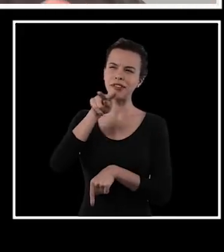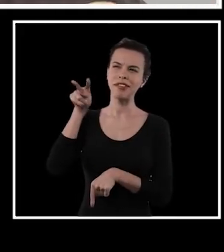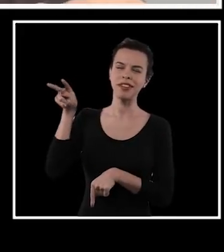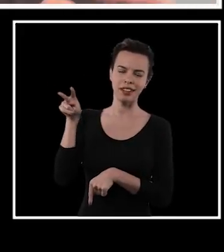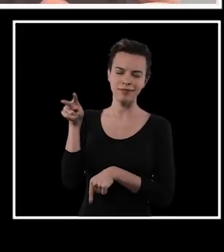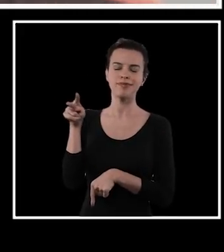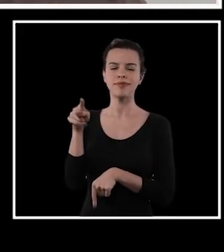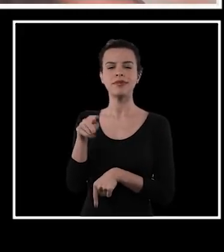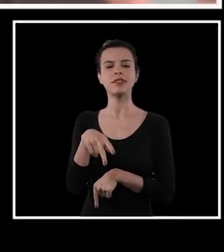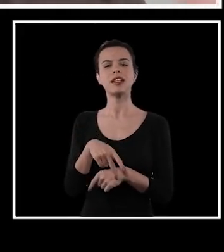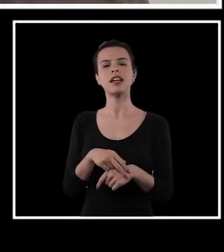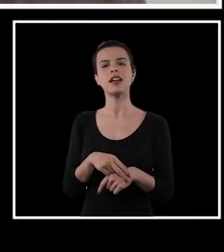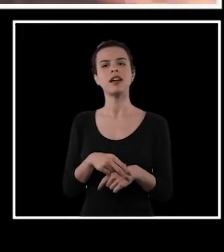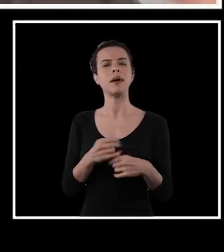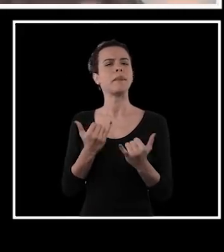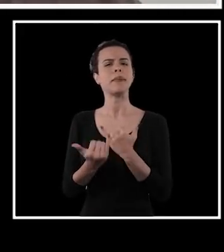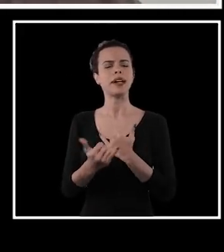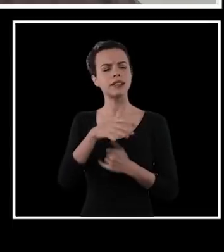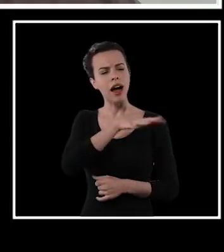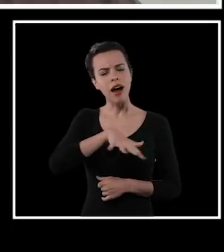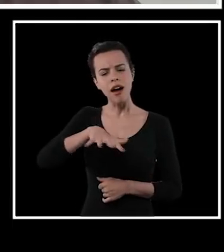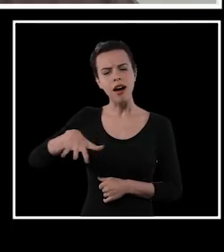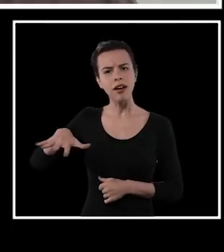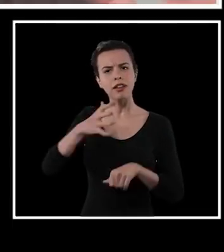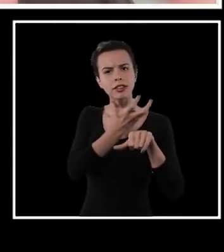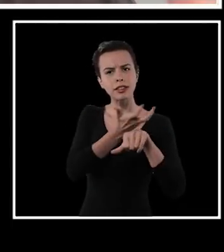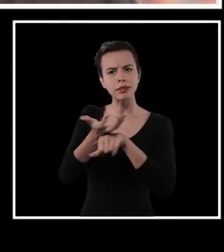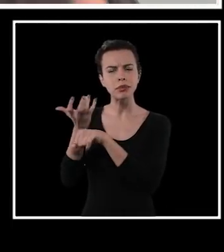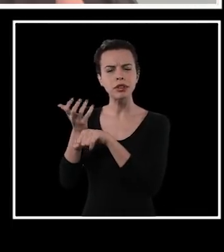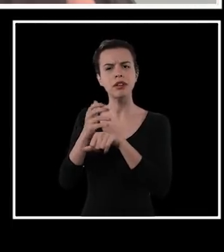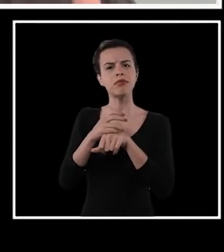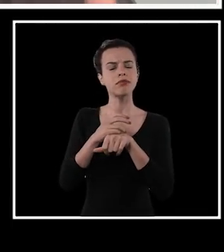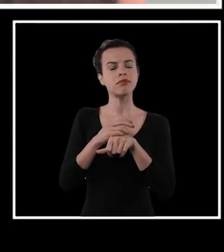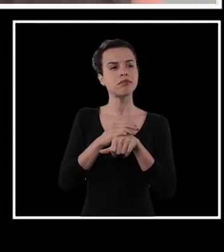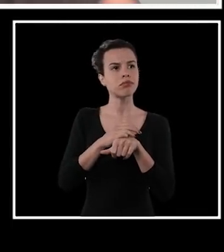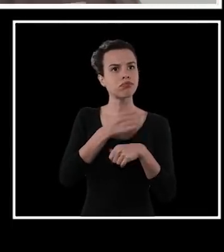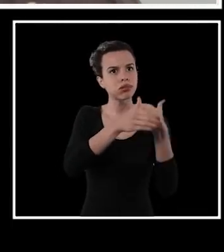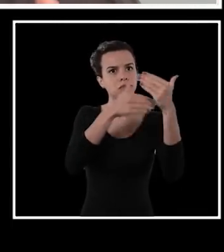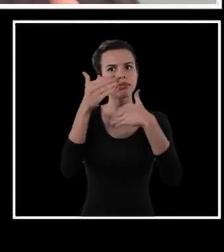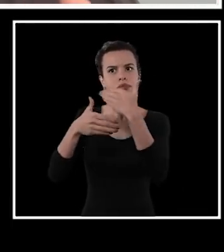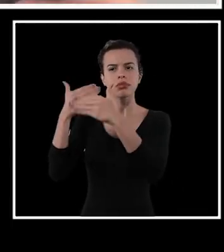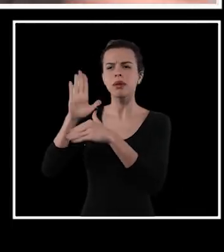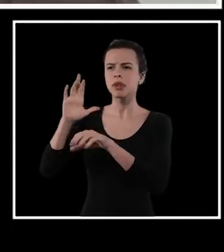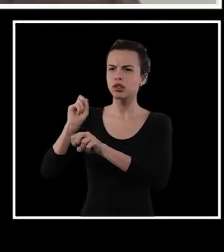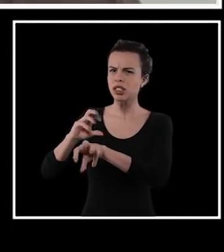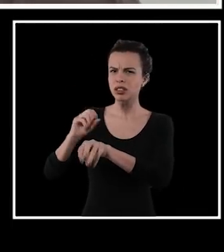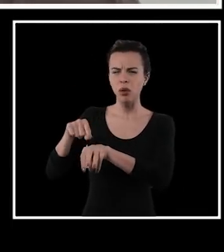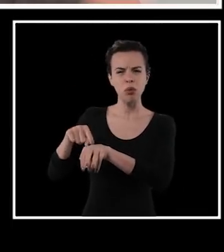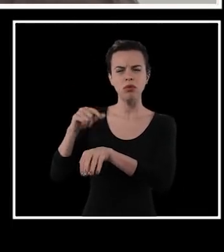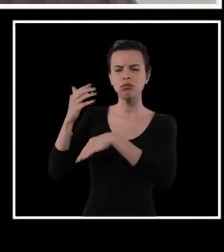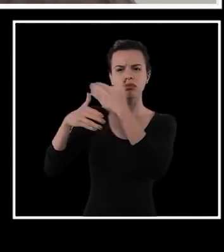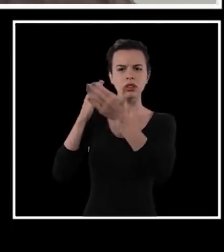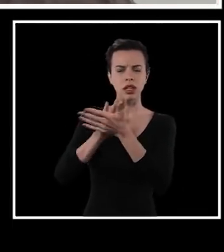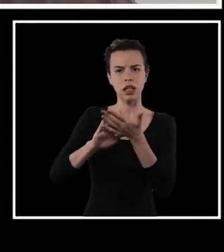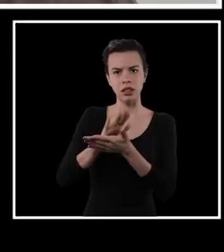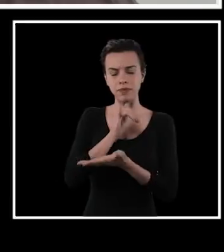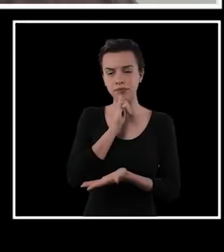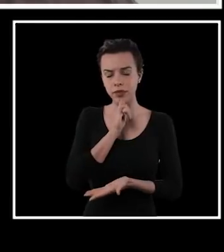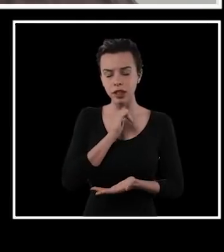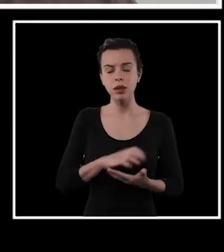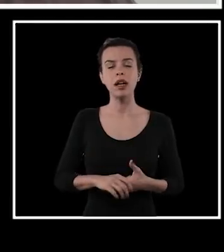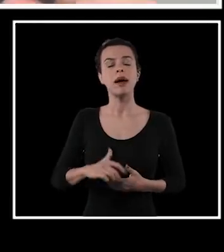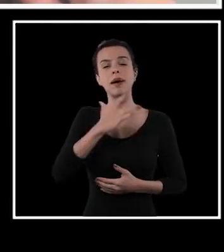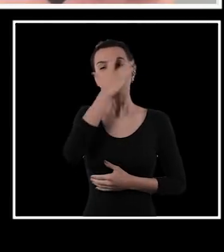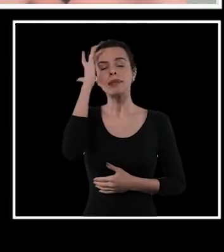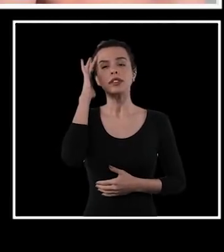internet e em outros meios, em outras discussões, é de quanto várias áreas evoluíram, mas a educação não. O pessoal sempre faz aquela